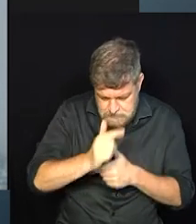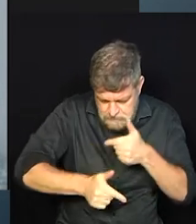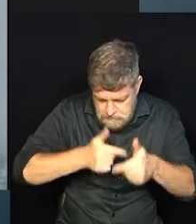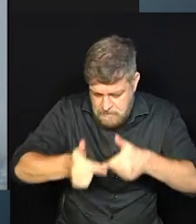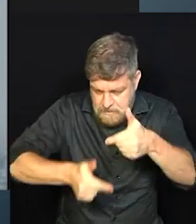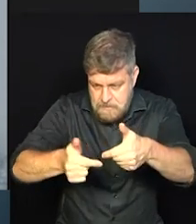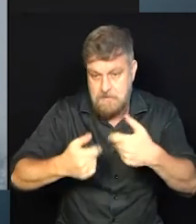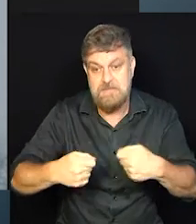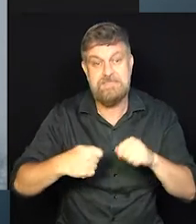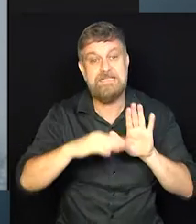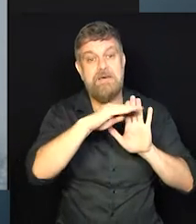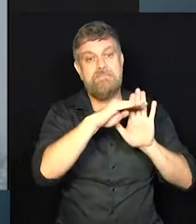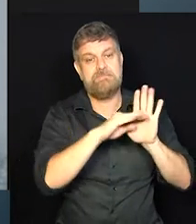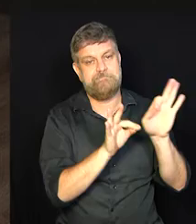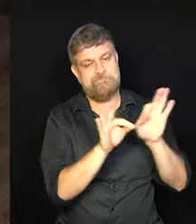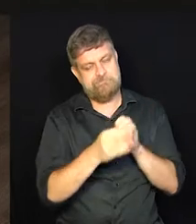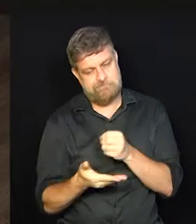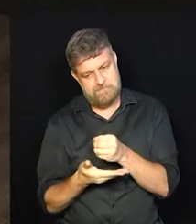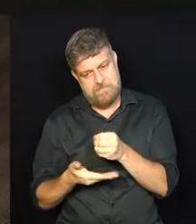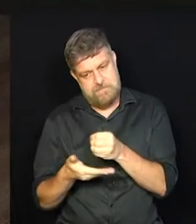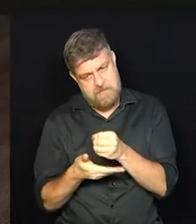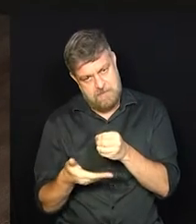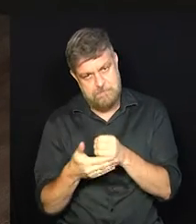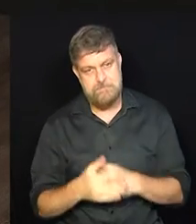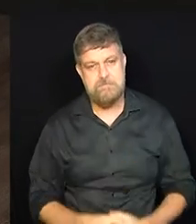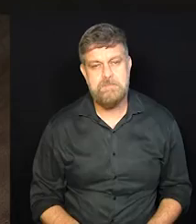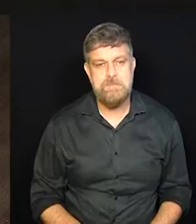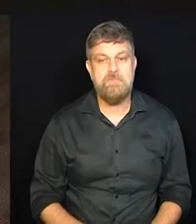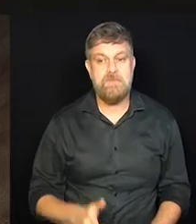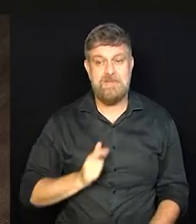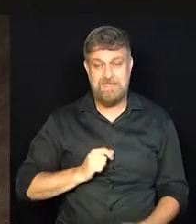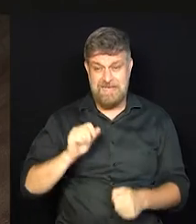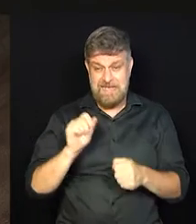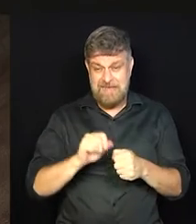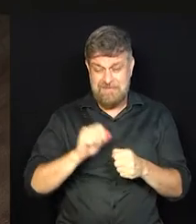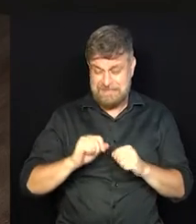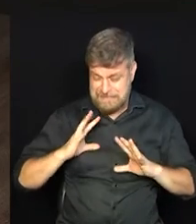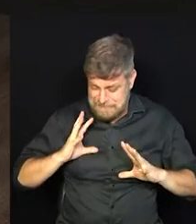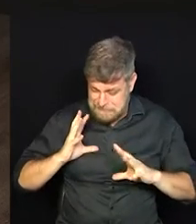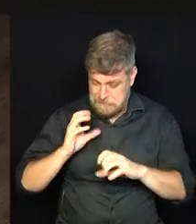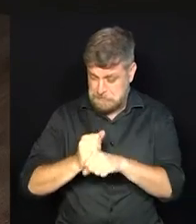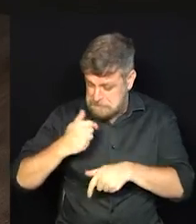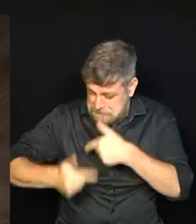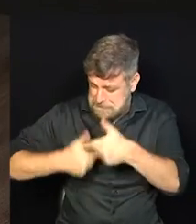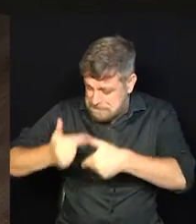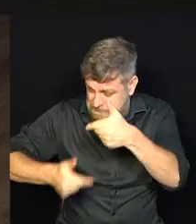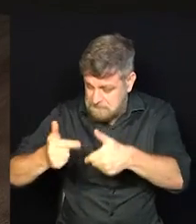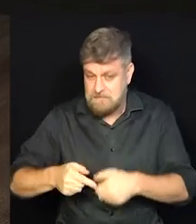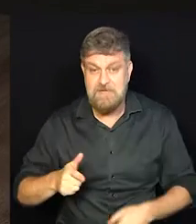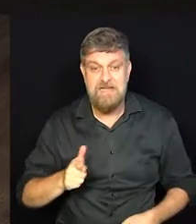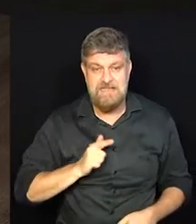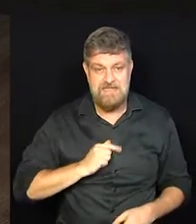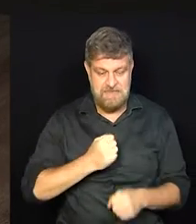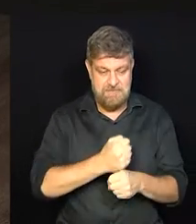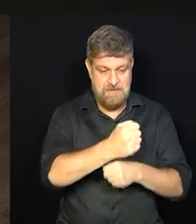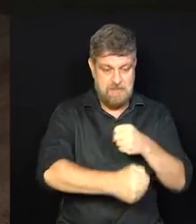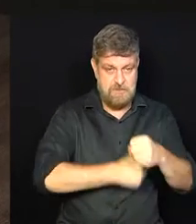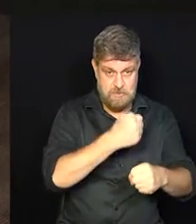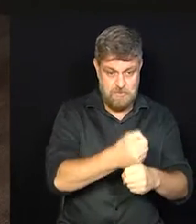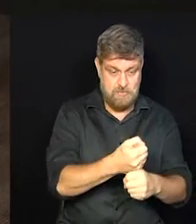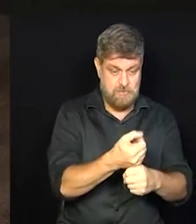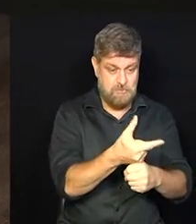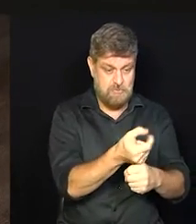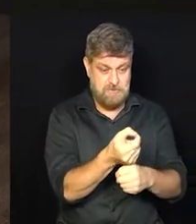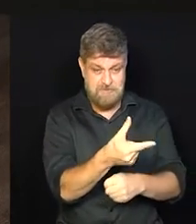é a organização. Não tem jeito. E essa organização e o fazer tudo ao mesmo tempo? A gente teve aí essa mudança em 2020,